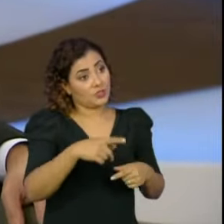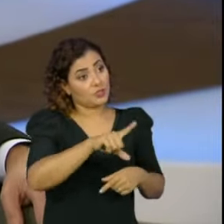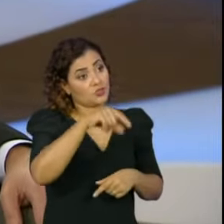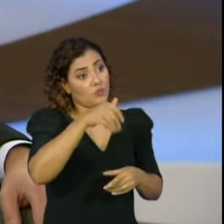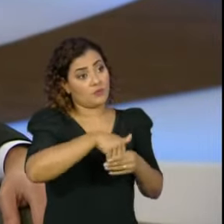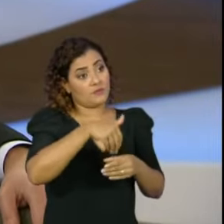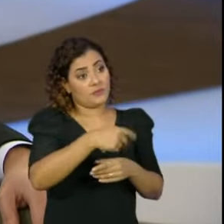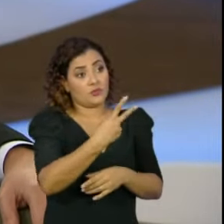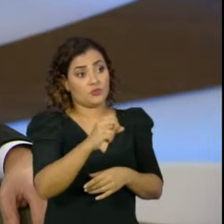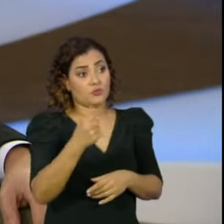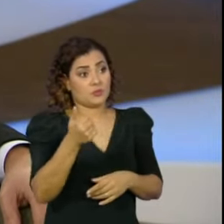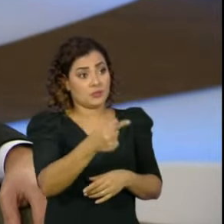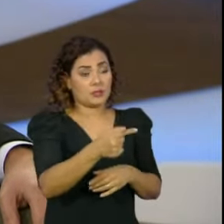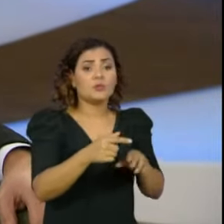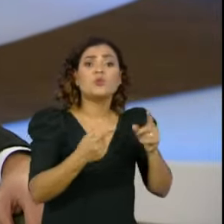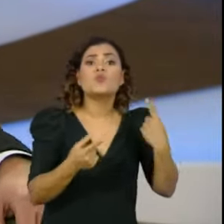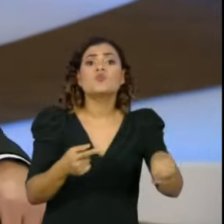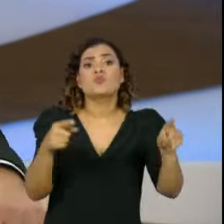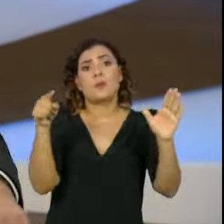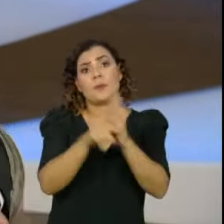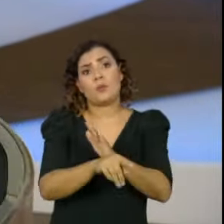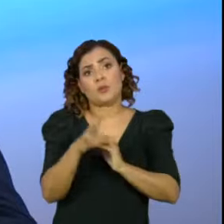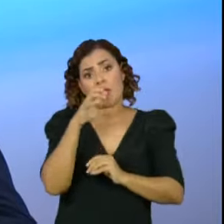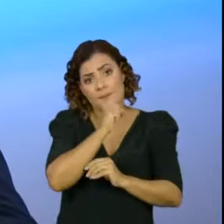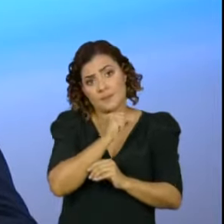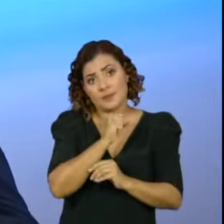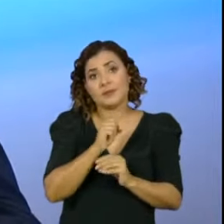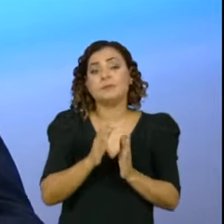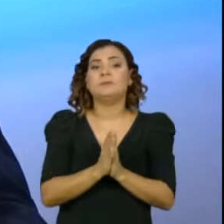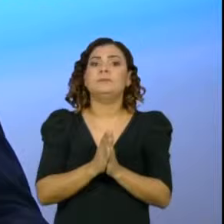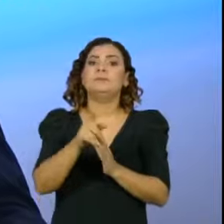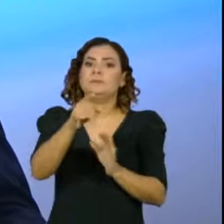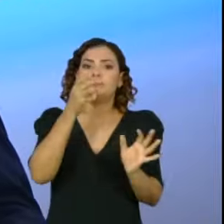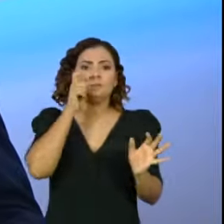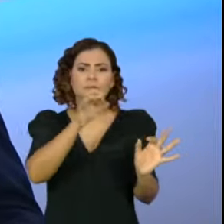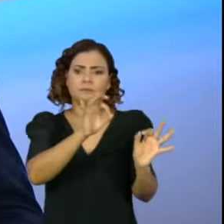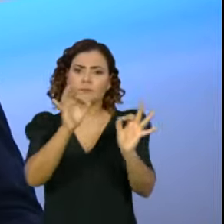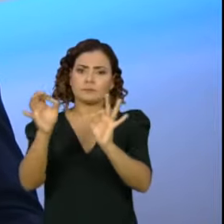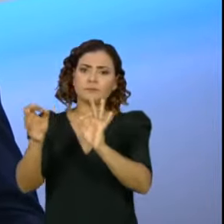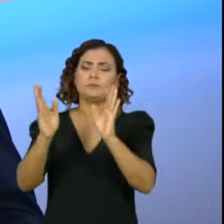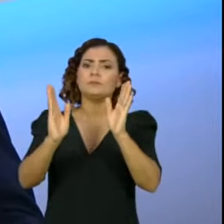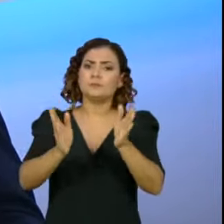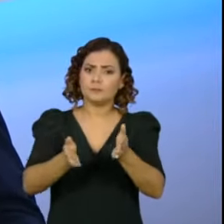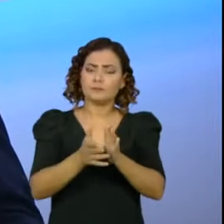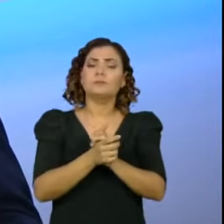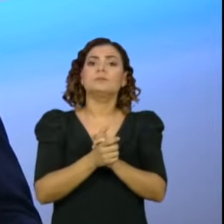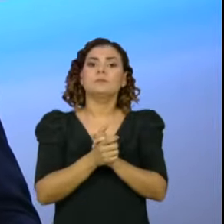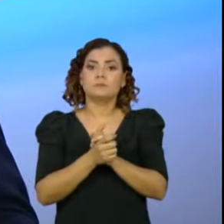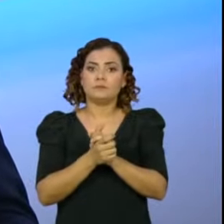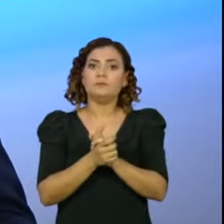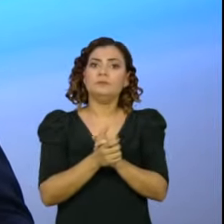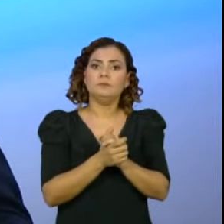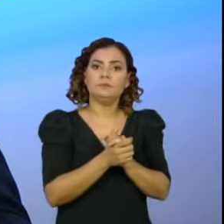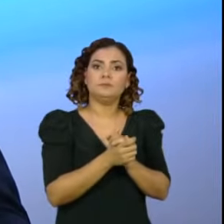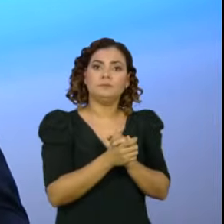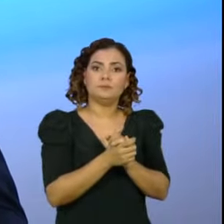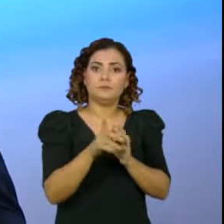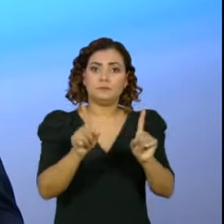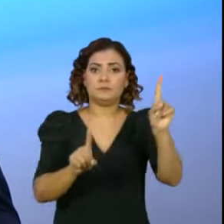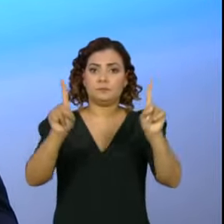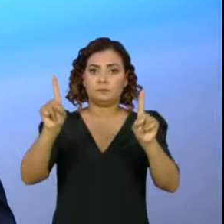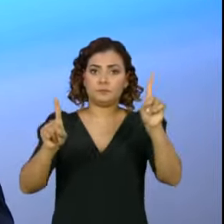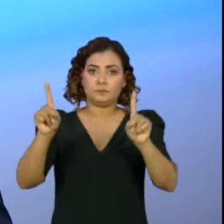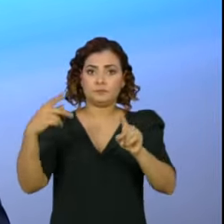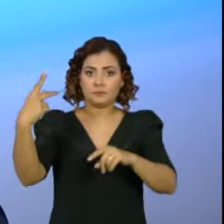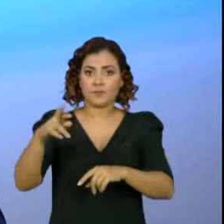em 2017. Diga, última pergunta do programa e rápida. Como o acompanhou a disputa entre o